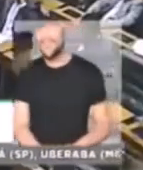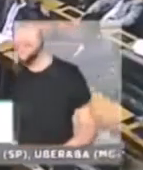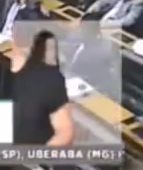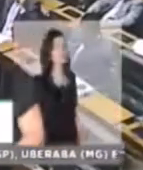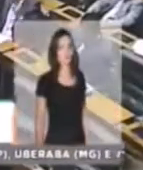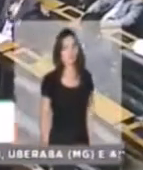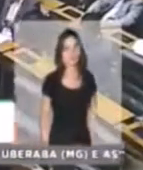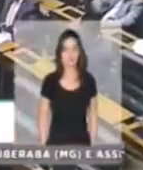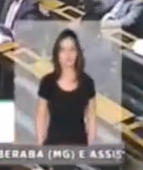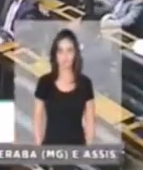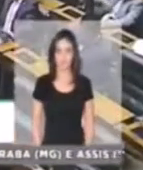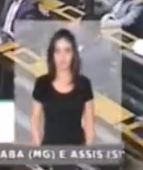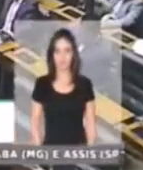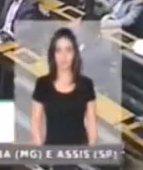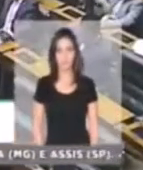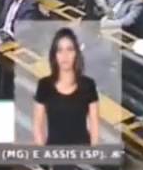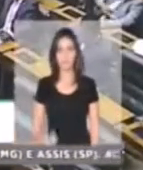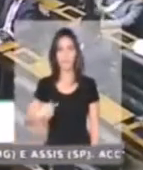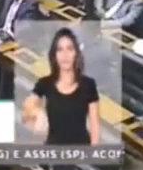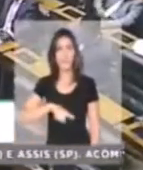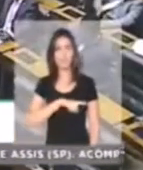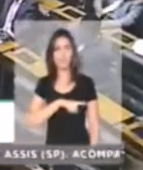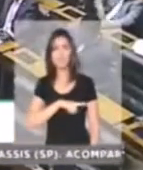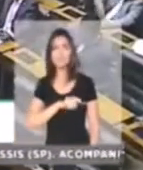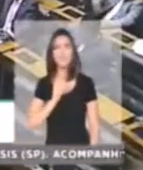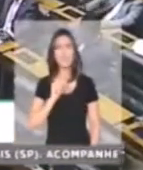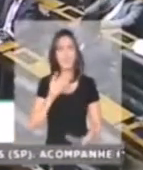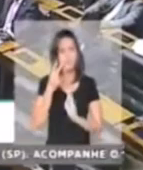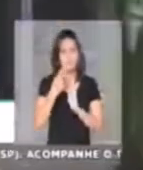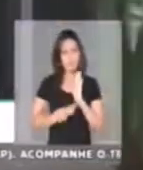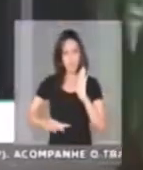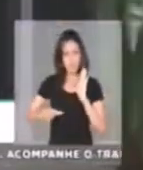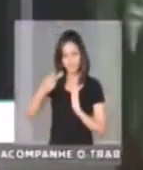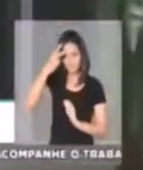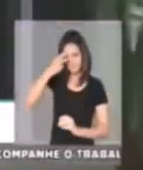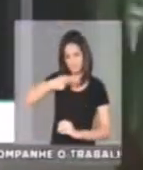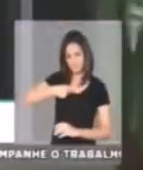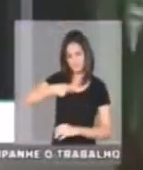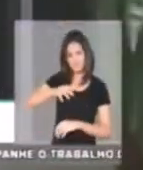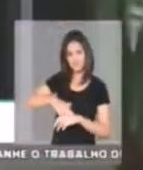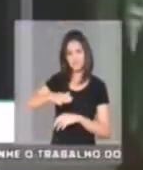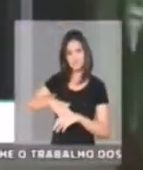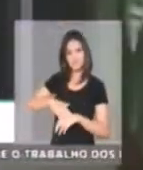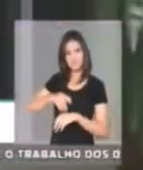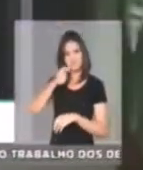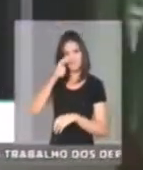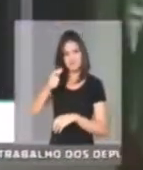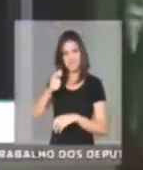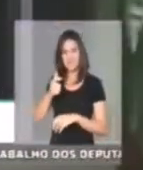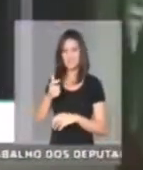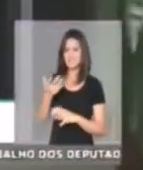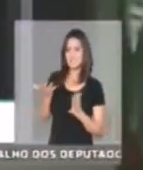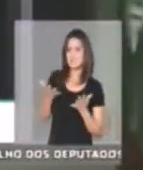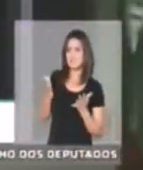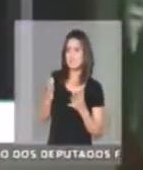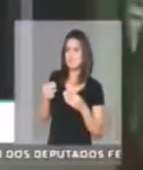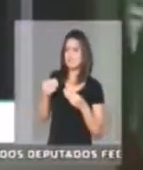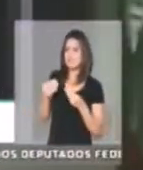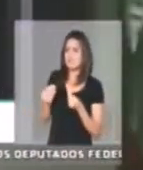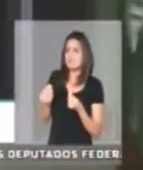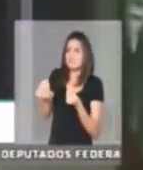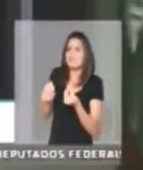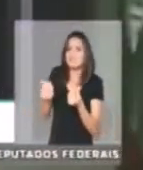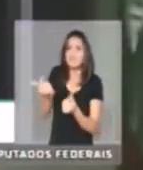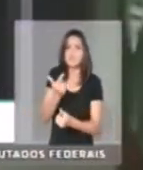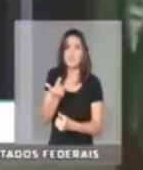Enquanto a gente defende projetos de interesse pessoal que sequer sabemos se faz sentido ou não, 100 milhões